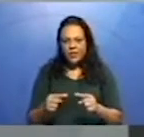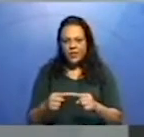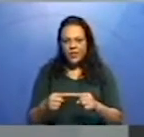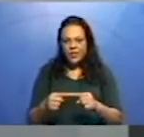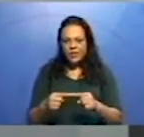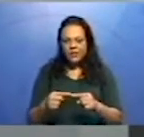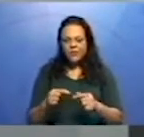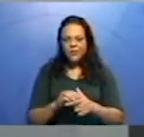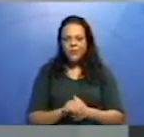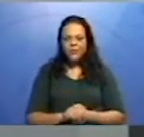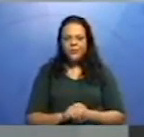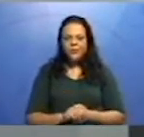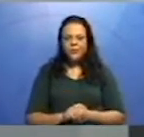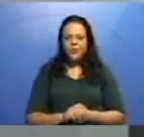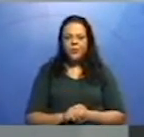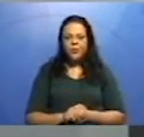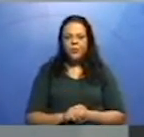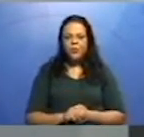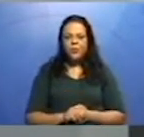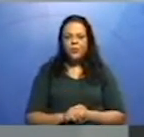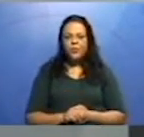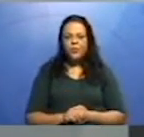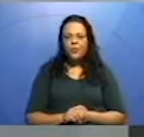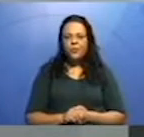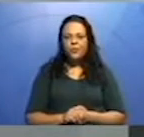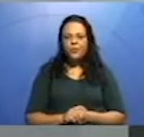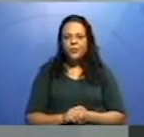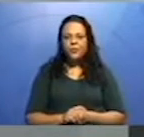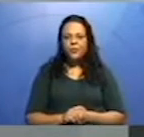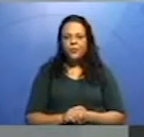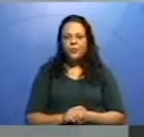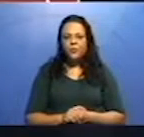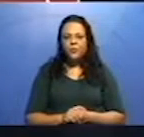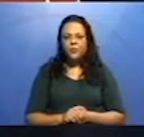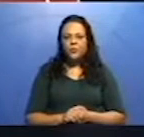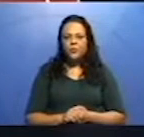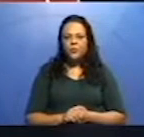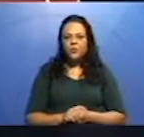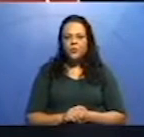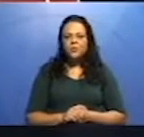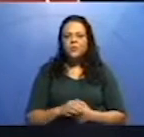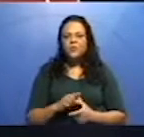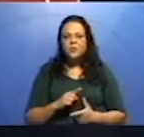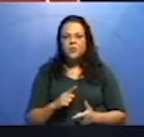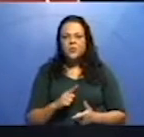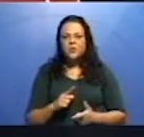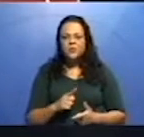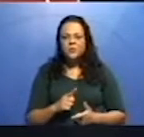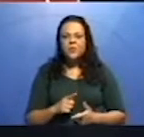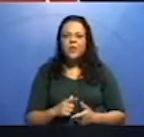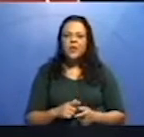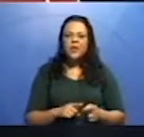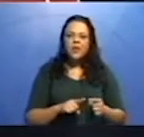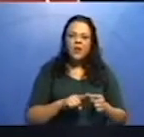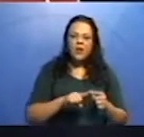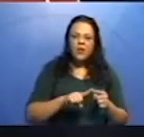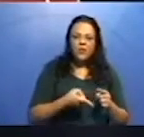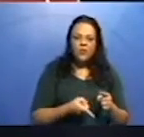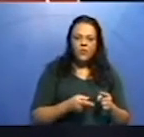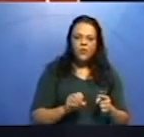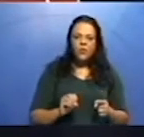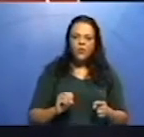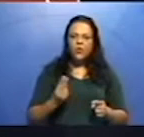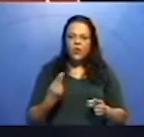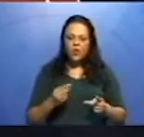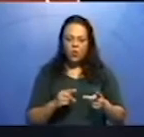Quando se encadeiam por uma pausa, geralmente marcada por vírgulas, ponto, vírgula, ponto